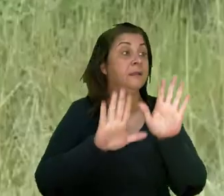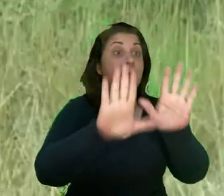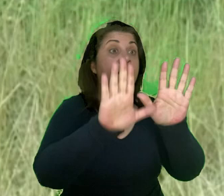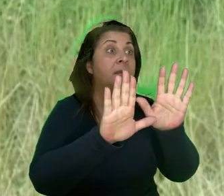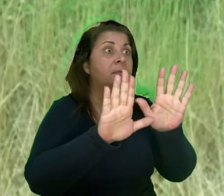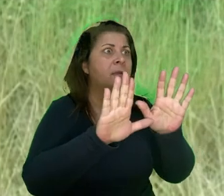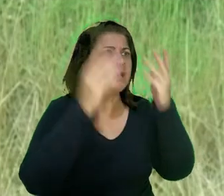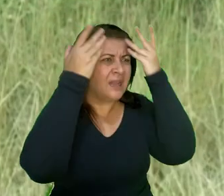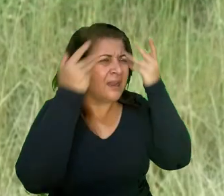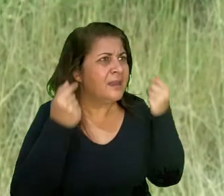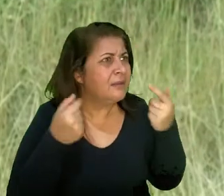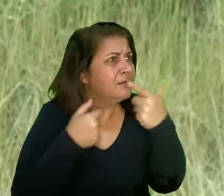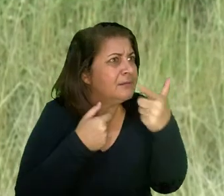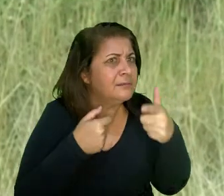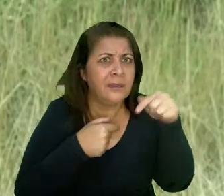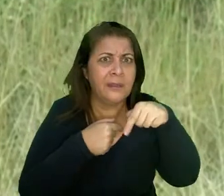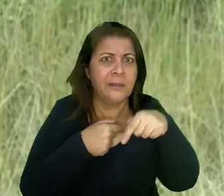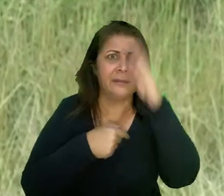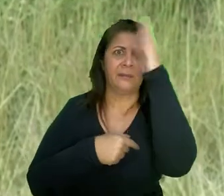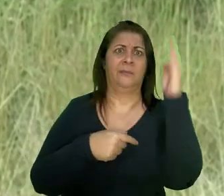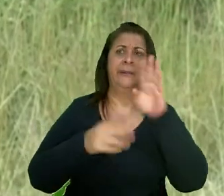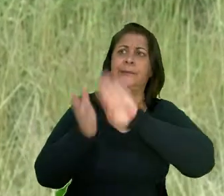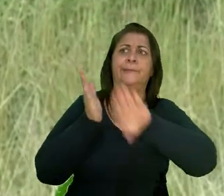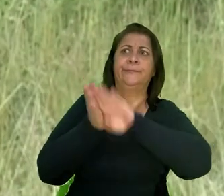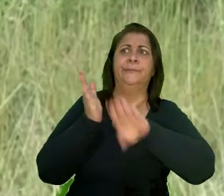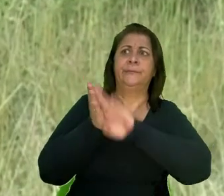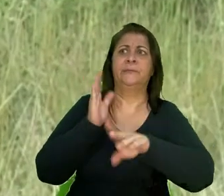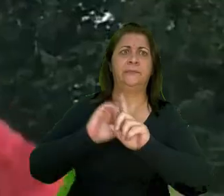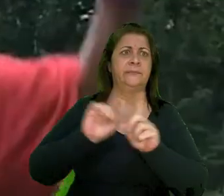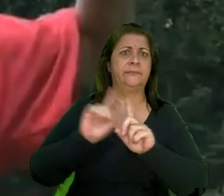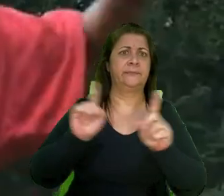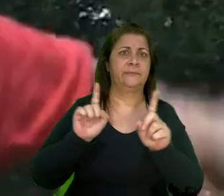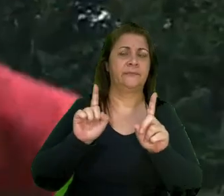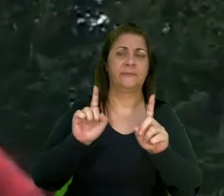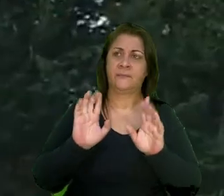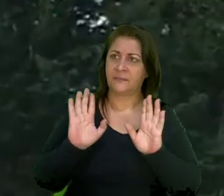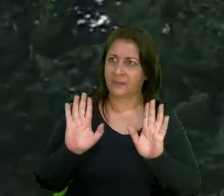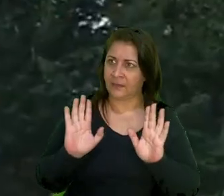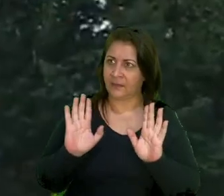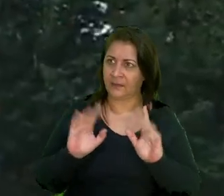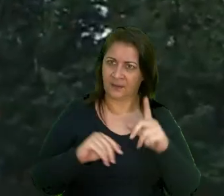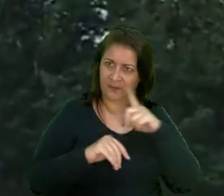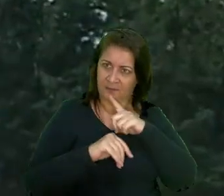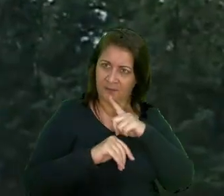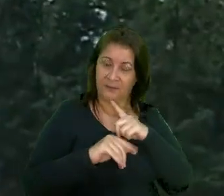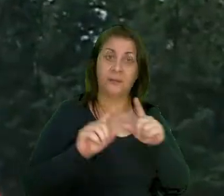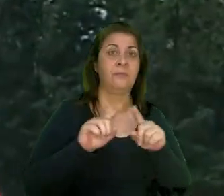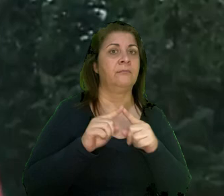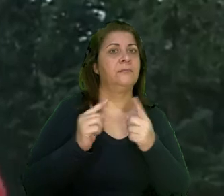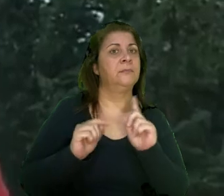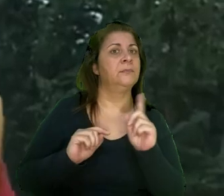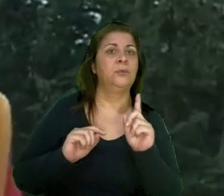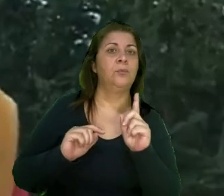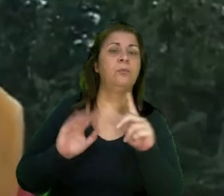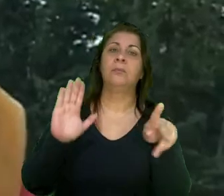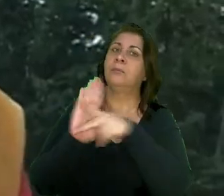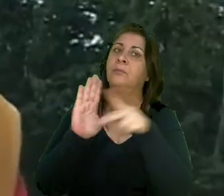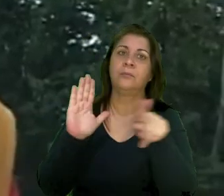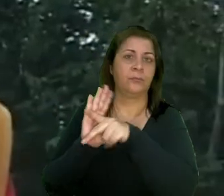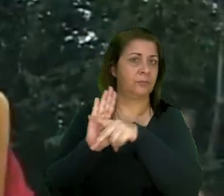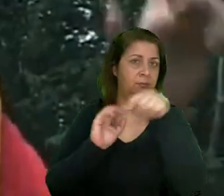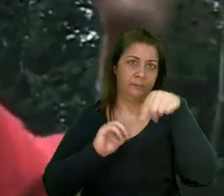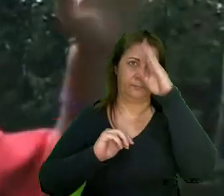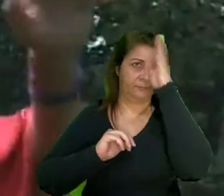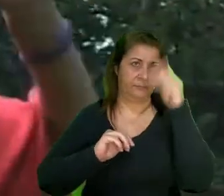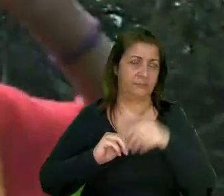Ei, leão não tem no Brasil? Tirem o leão já! E tem mula? Ter tem, mas não é bicho típico